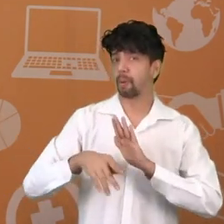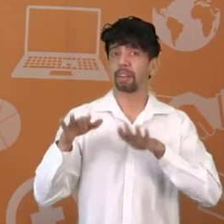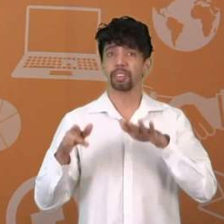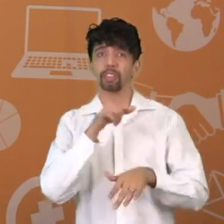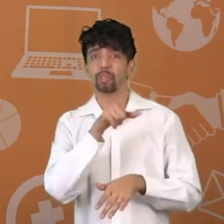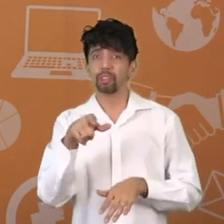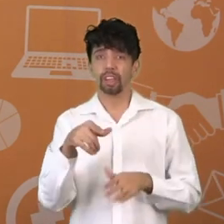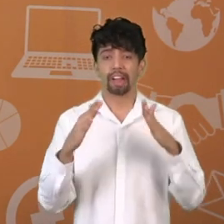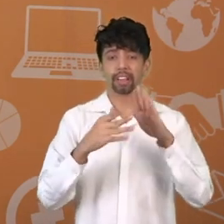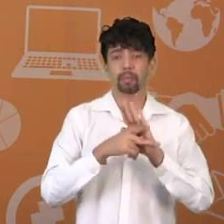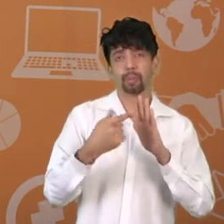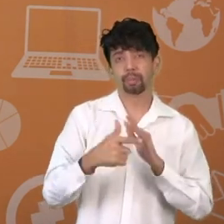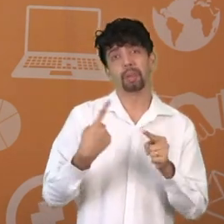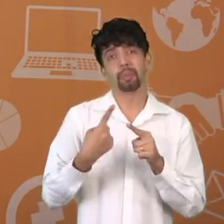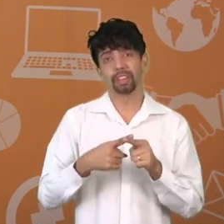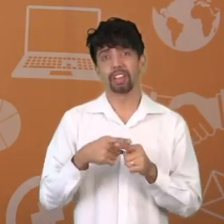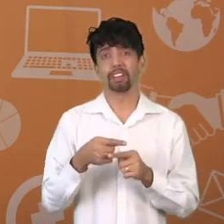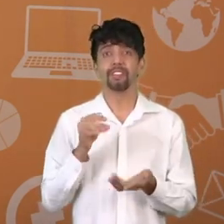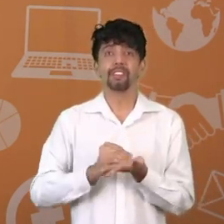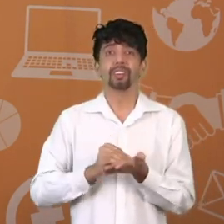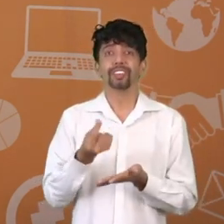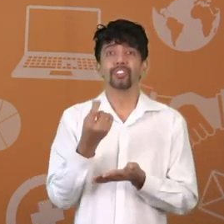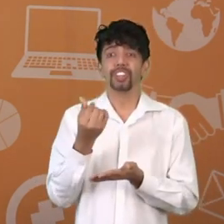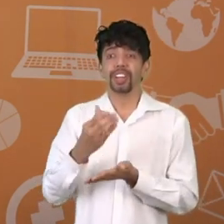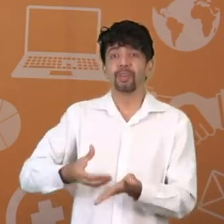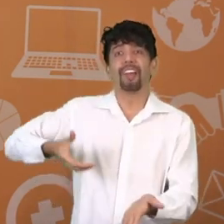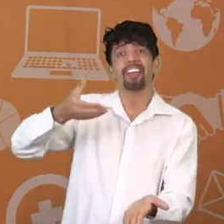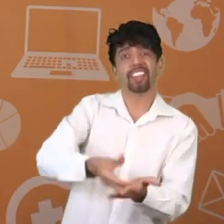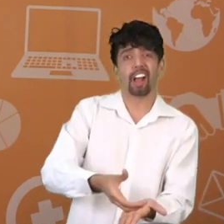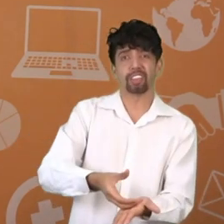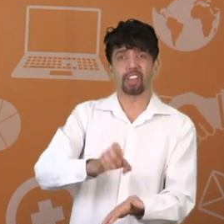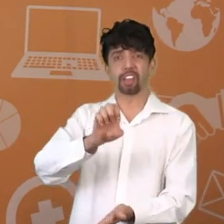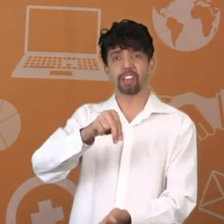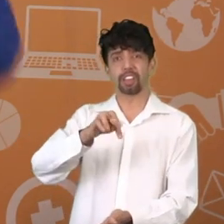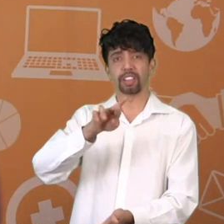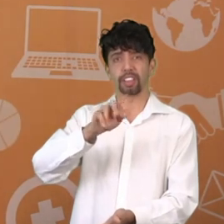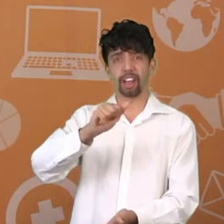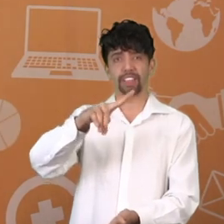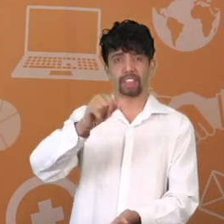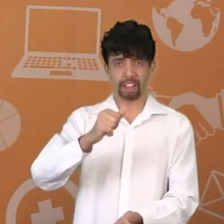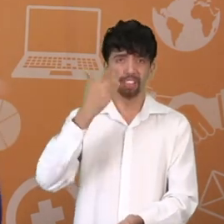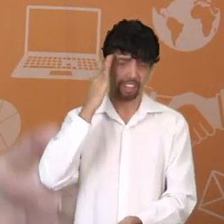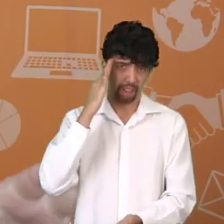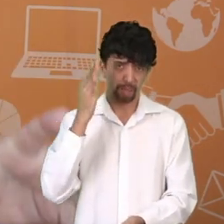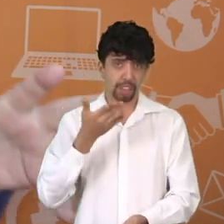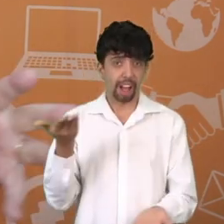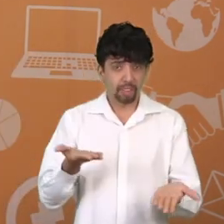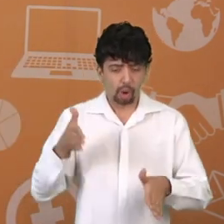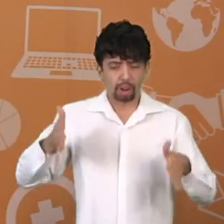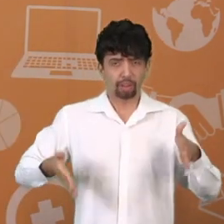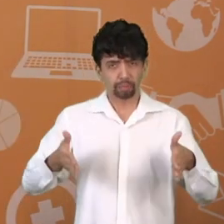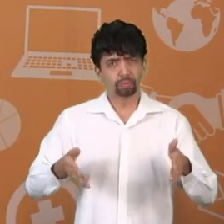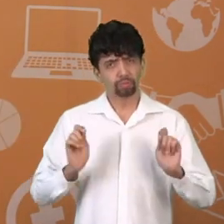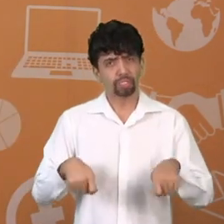própria. Por quê? Porque, na verdade, não juntaram o dinheiro da entrada da casa própria. Os financiamentos estão aí, selic caindo. Tá bom para